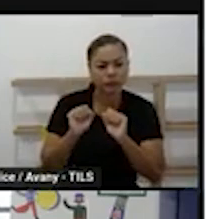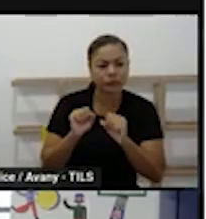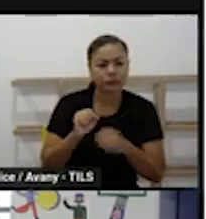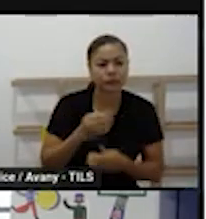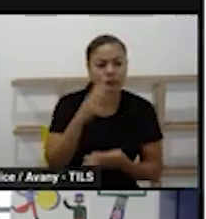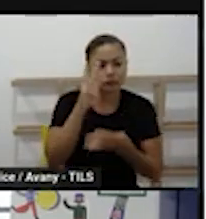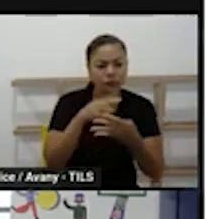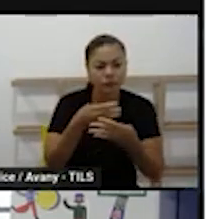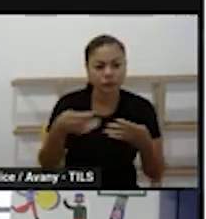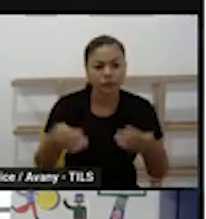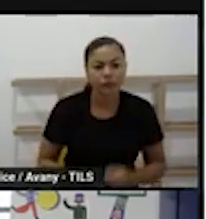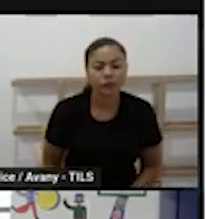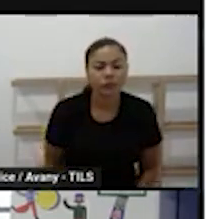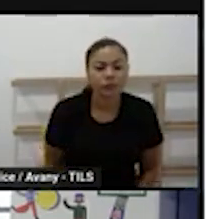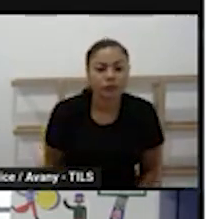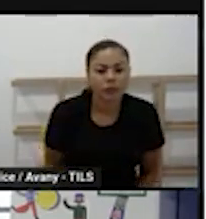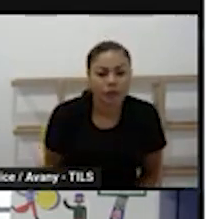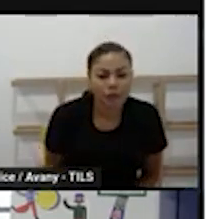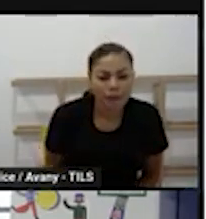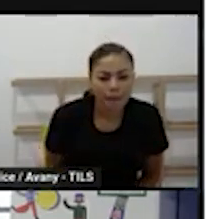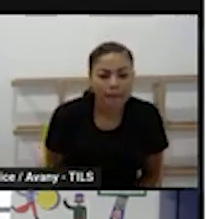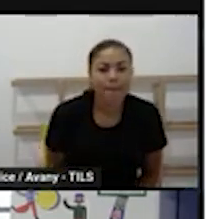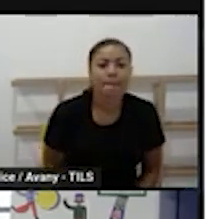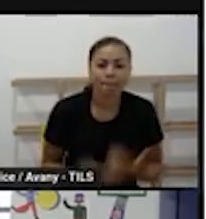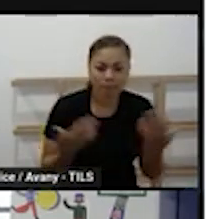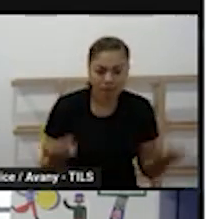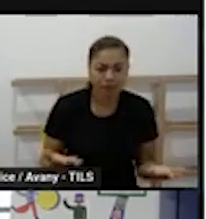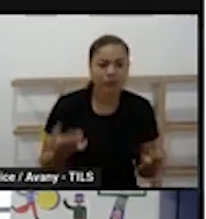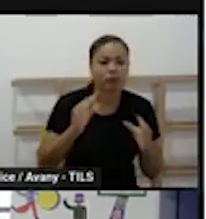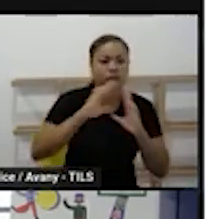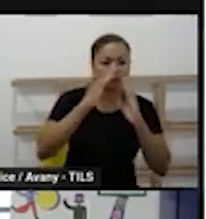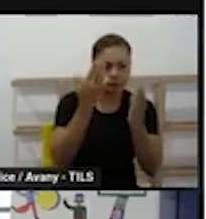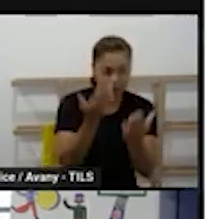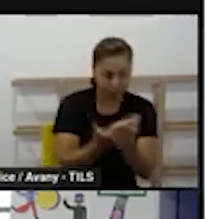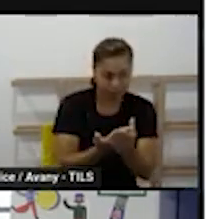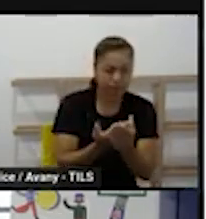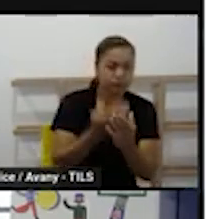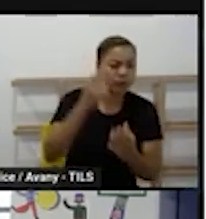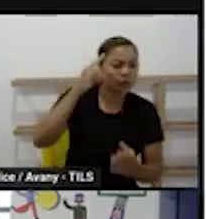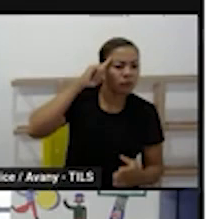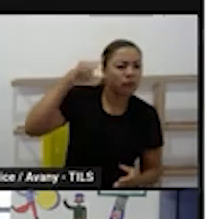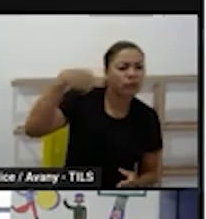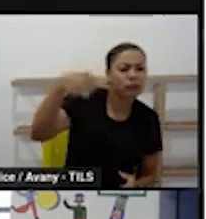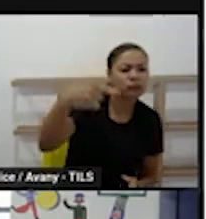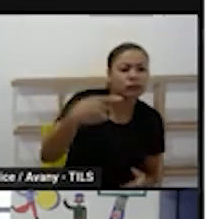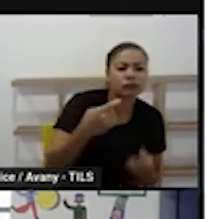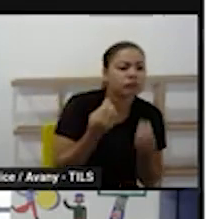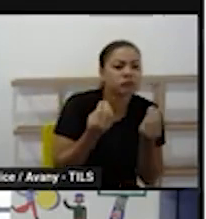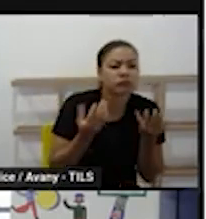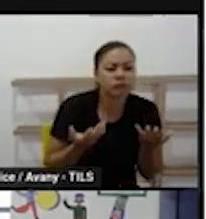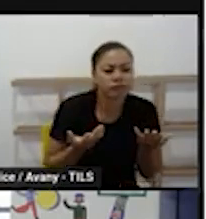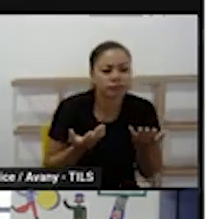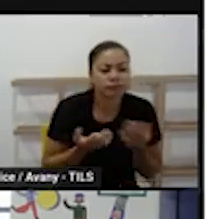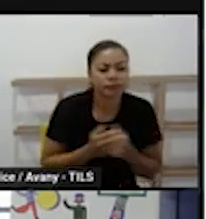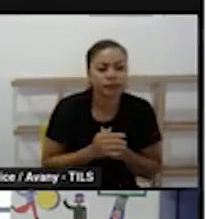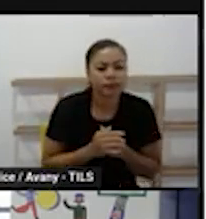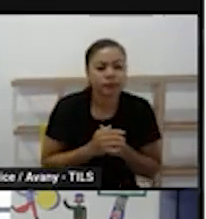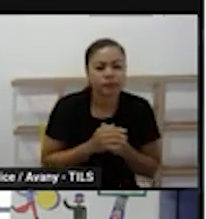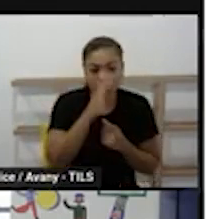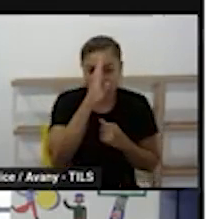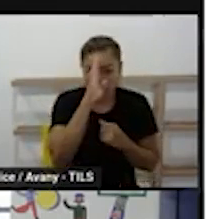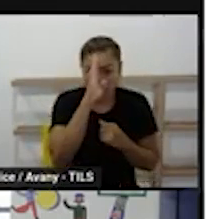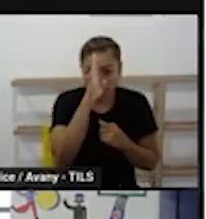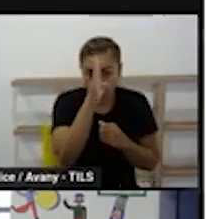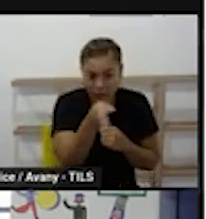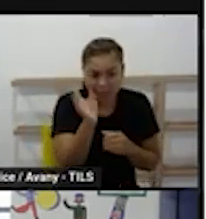âmbito da rotina escolar a rotina da escola não é só direcionada a rotina da